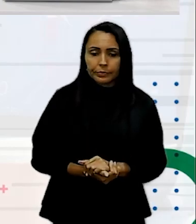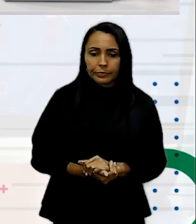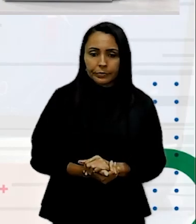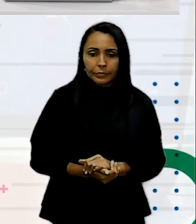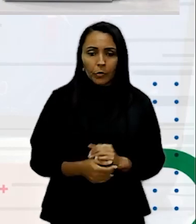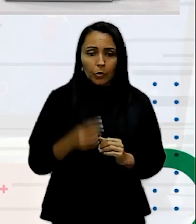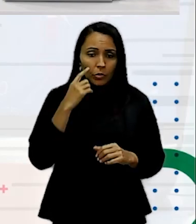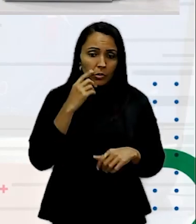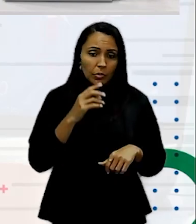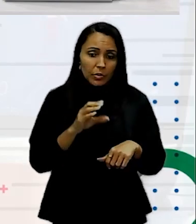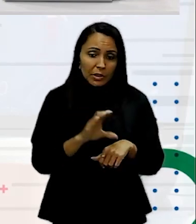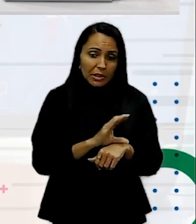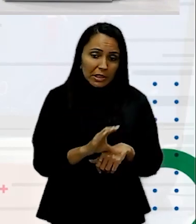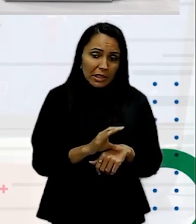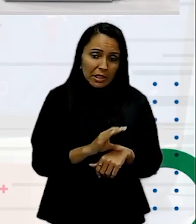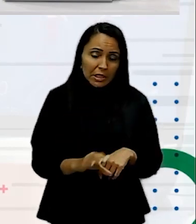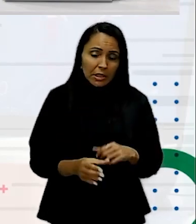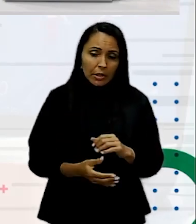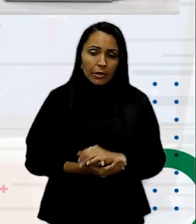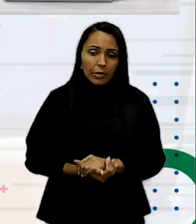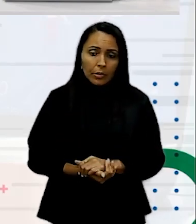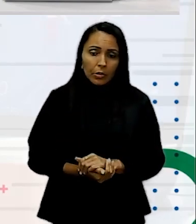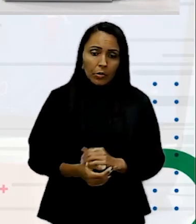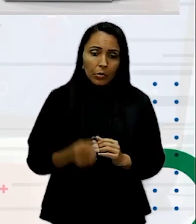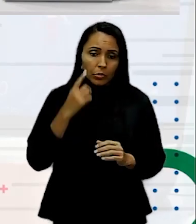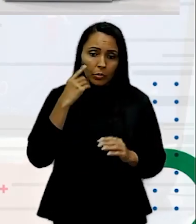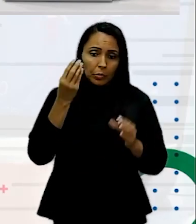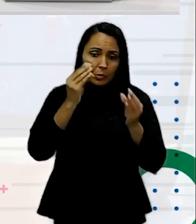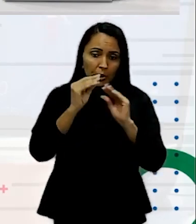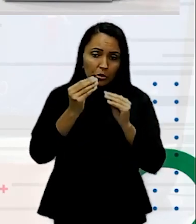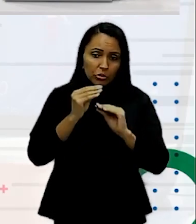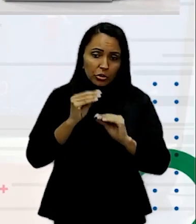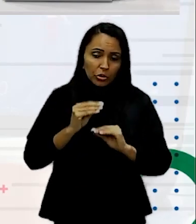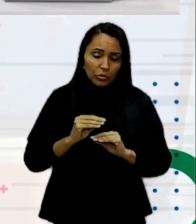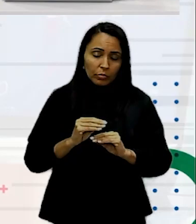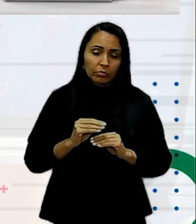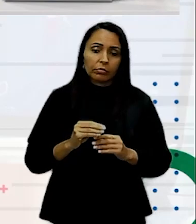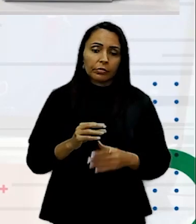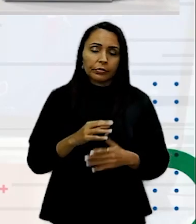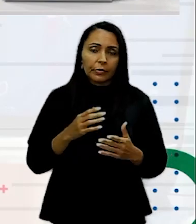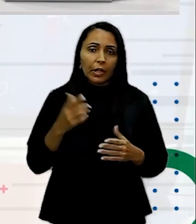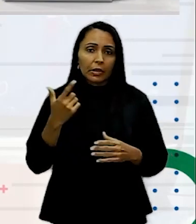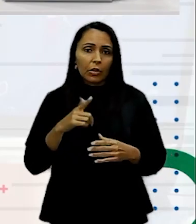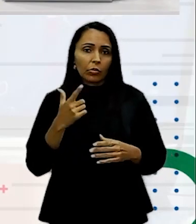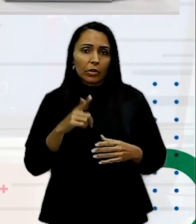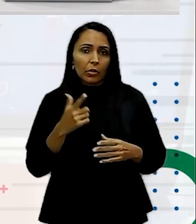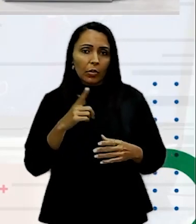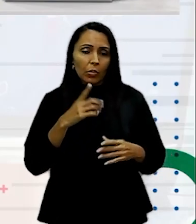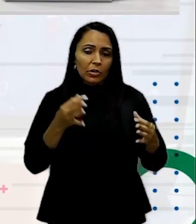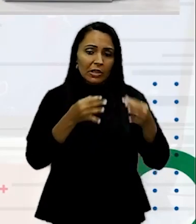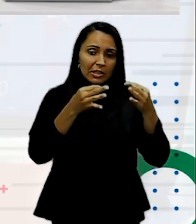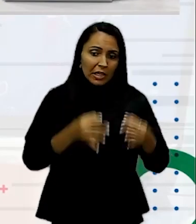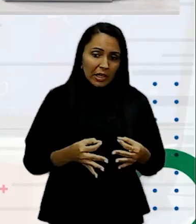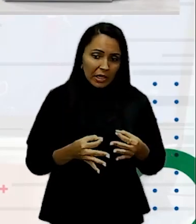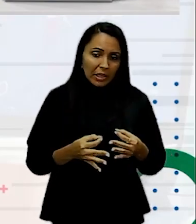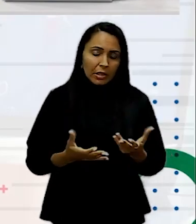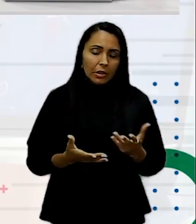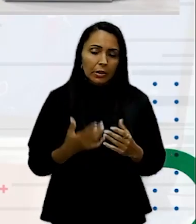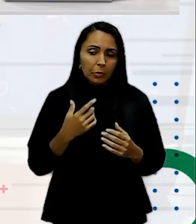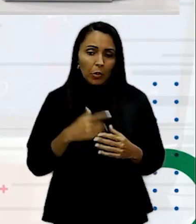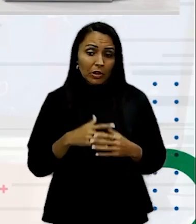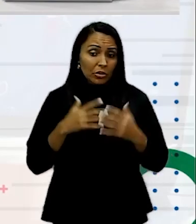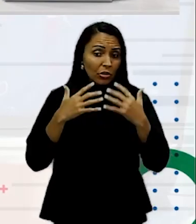Cinza Outro Todo preenchido Não tem uma padronização Isso pode deixar muito confuso